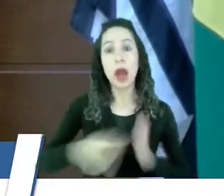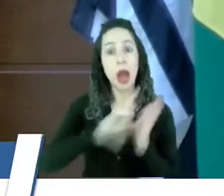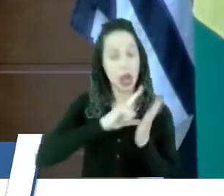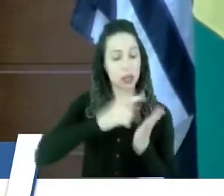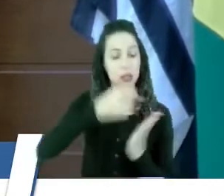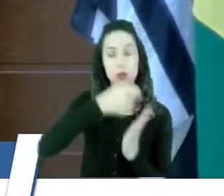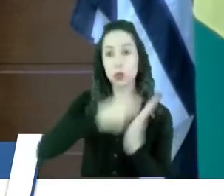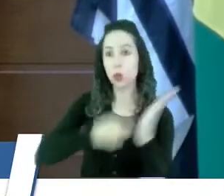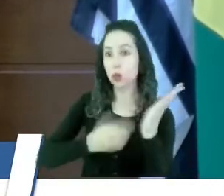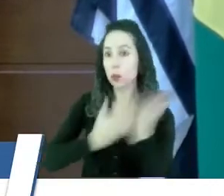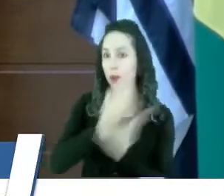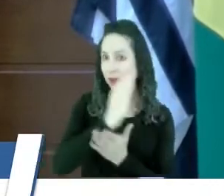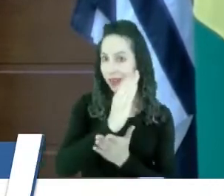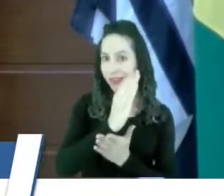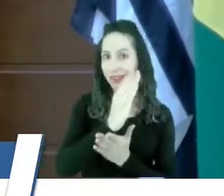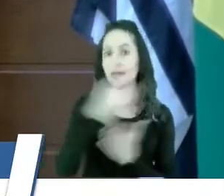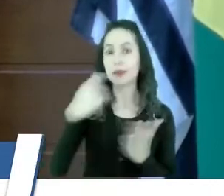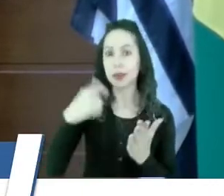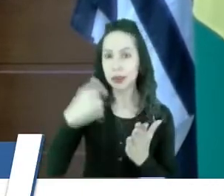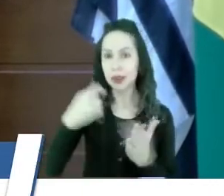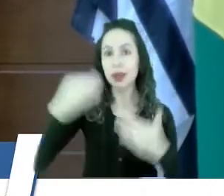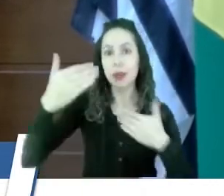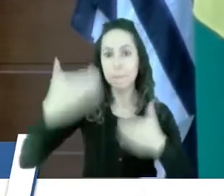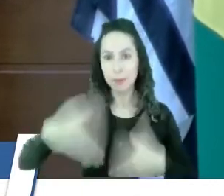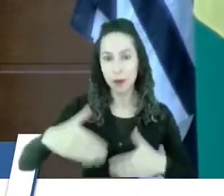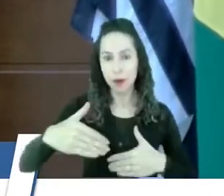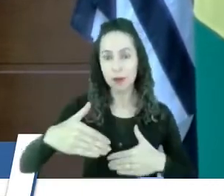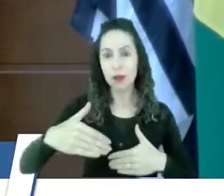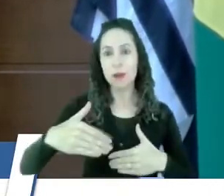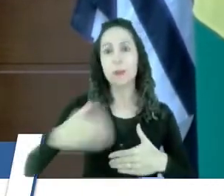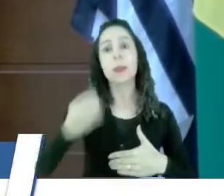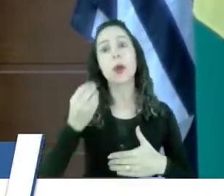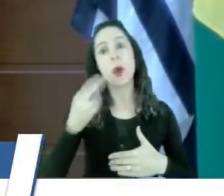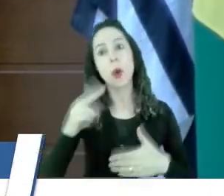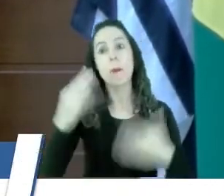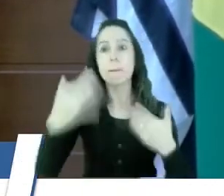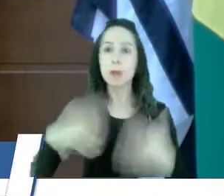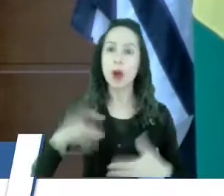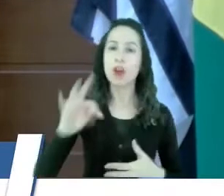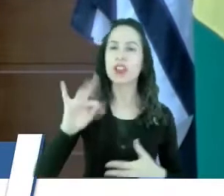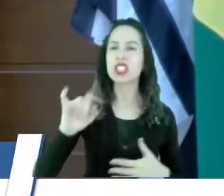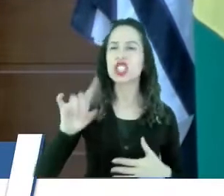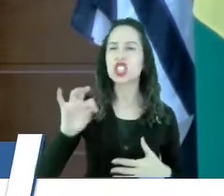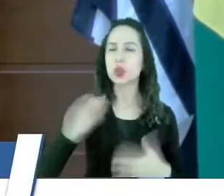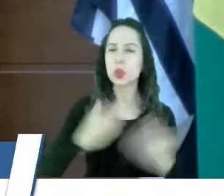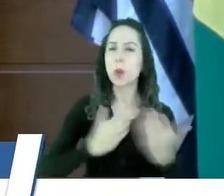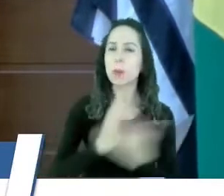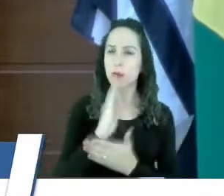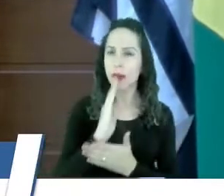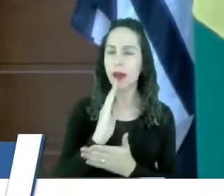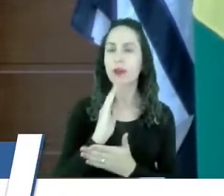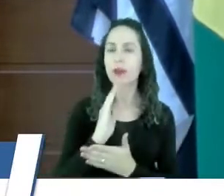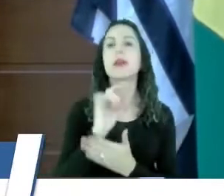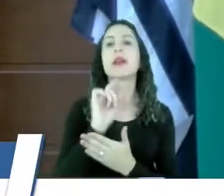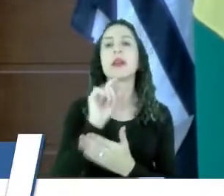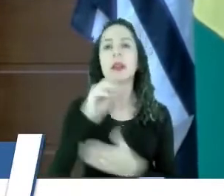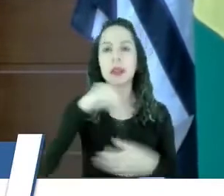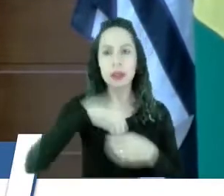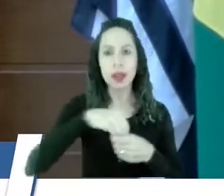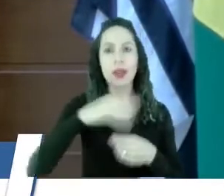provas e títulos, não, de provas ou de provas e títulos, de acordo com a natureza e a